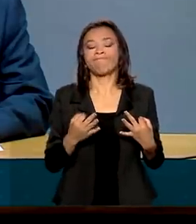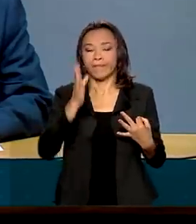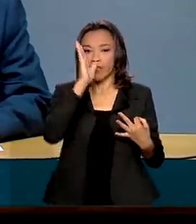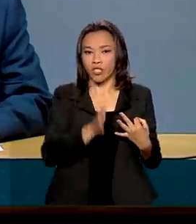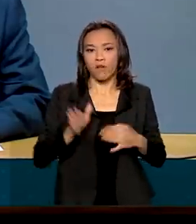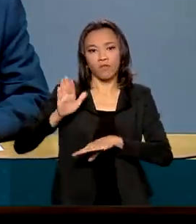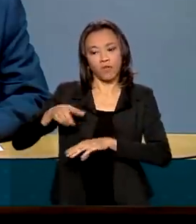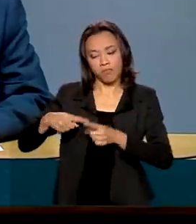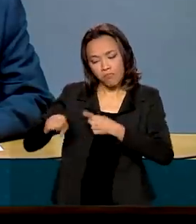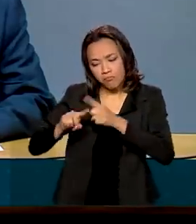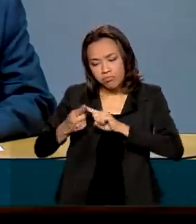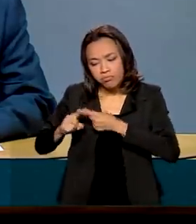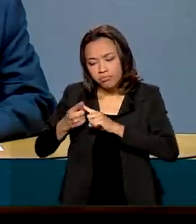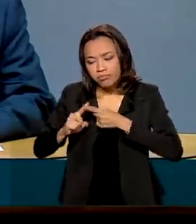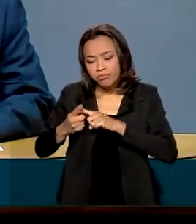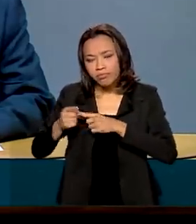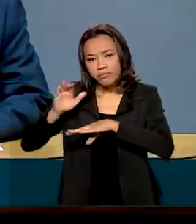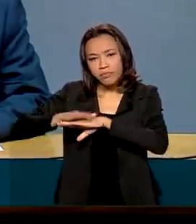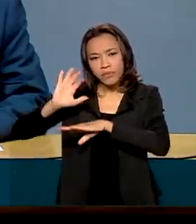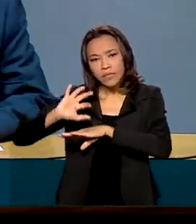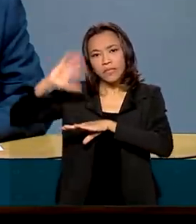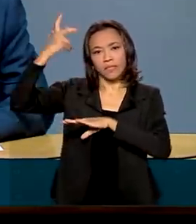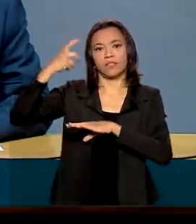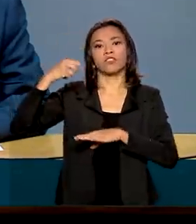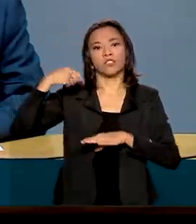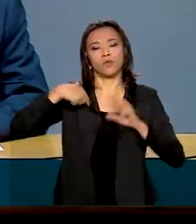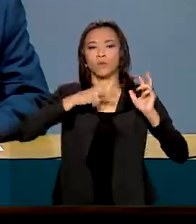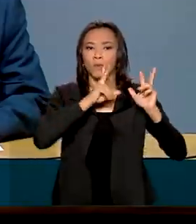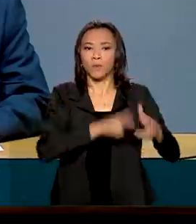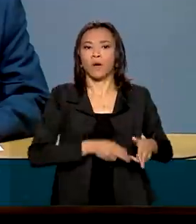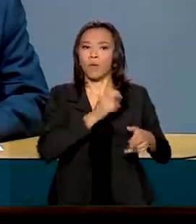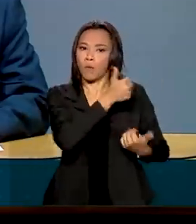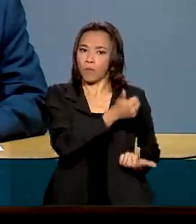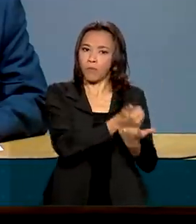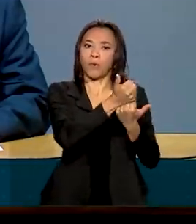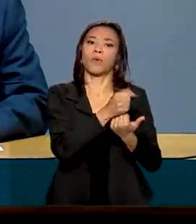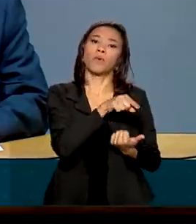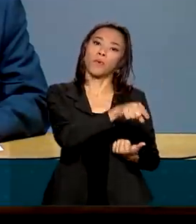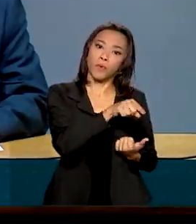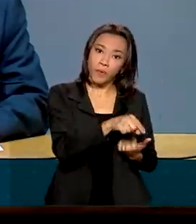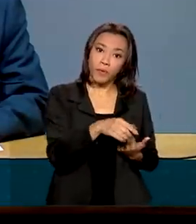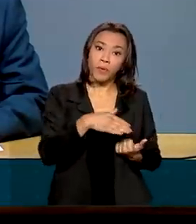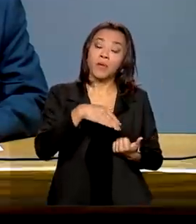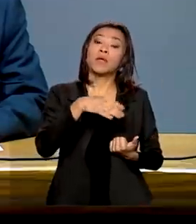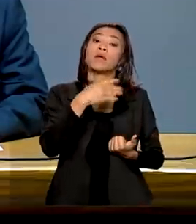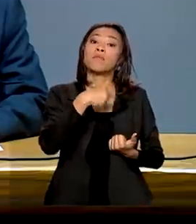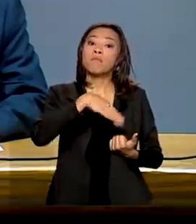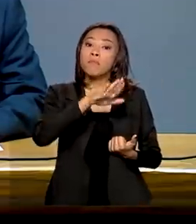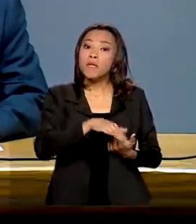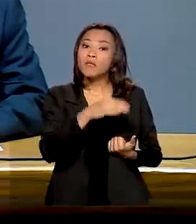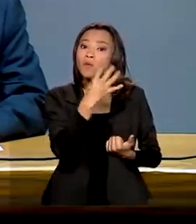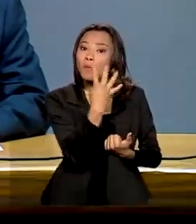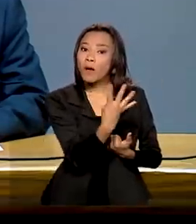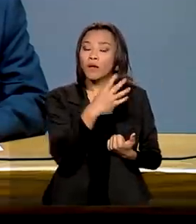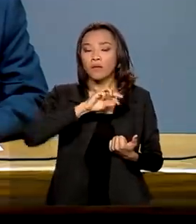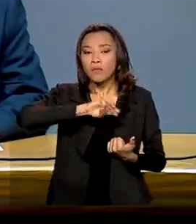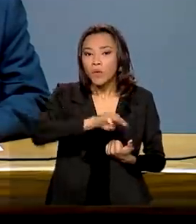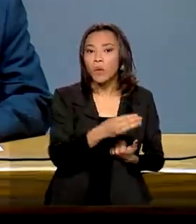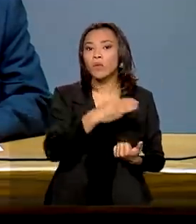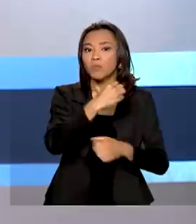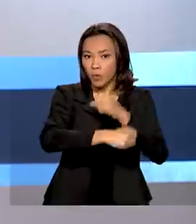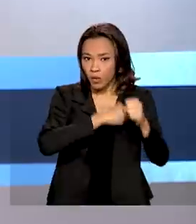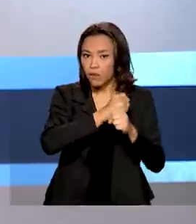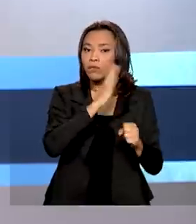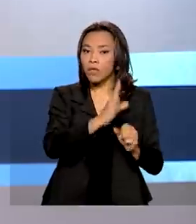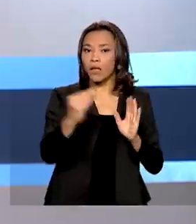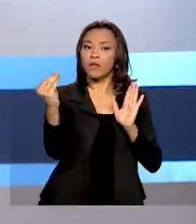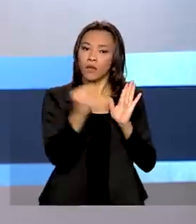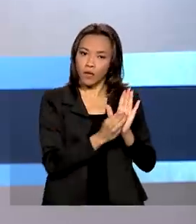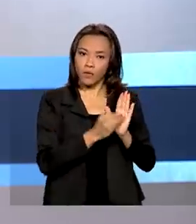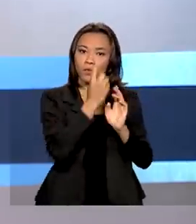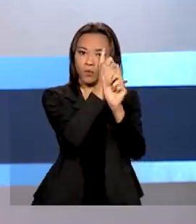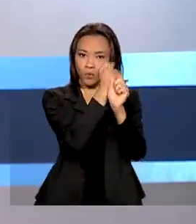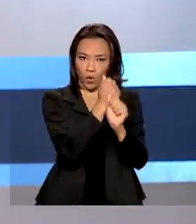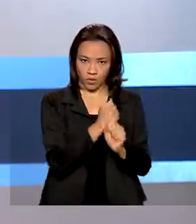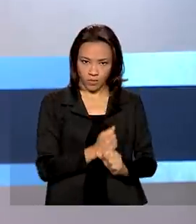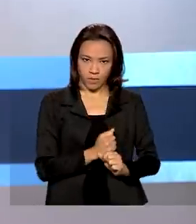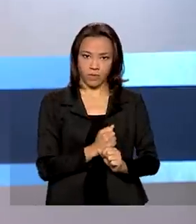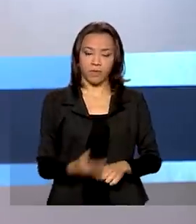neste